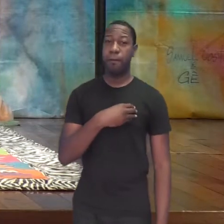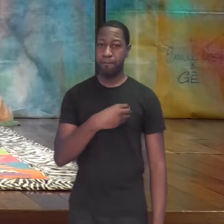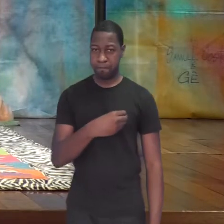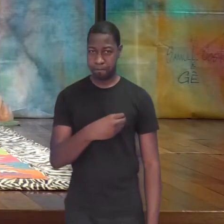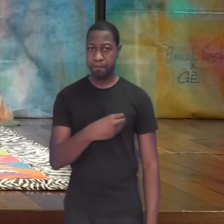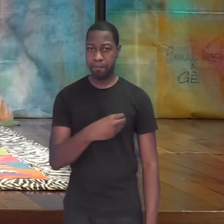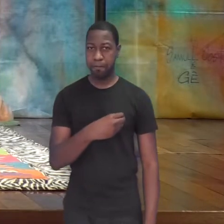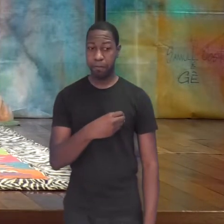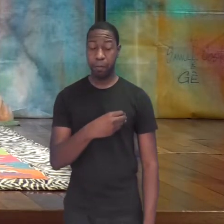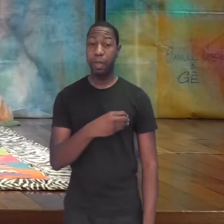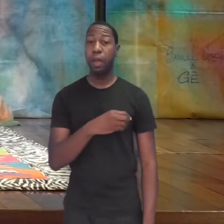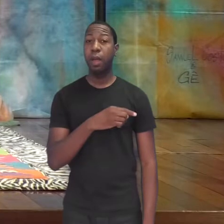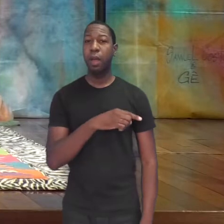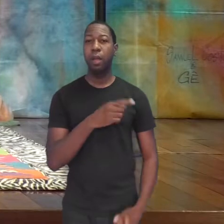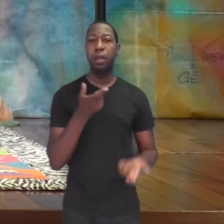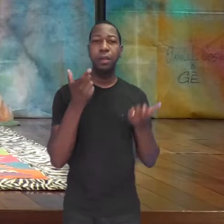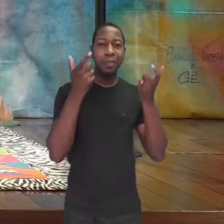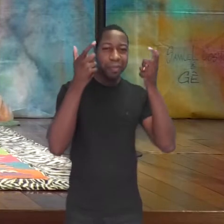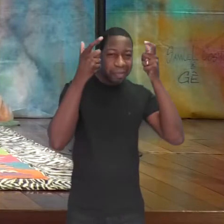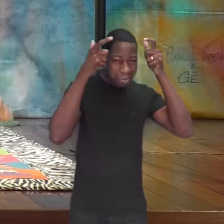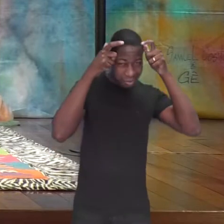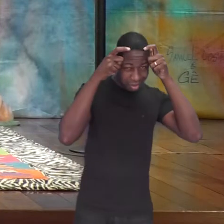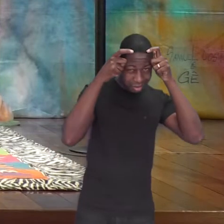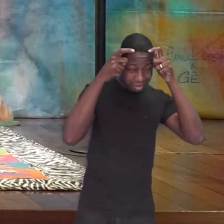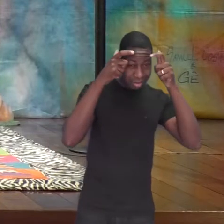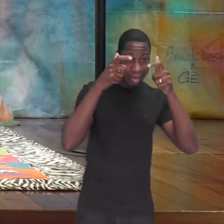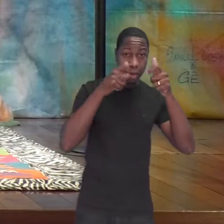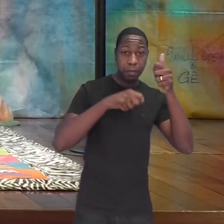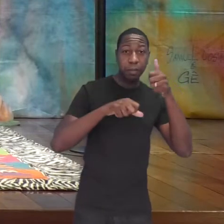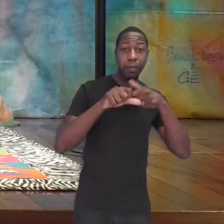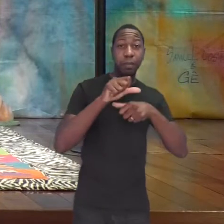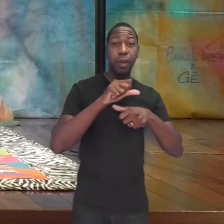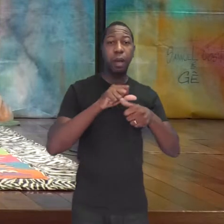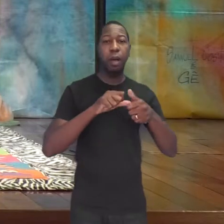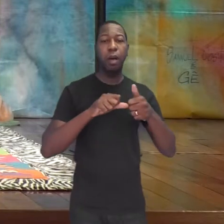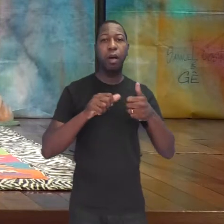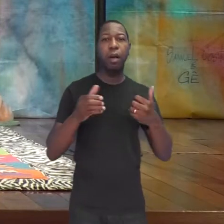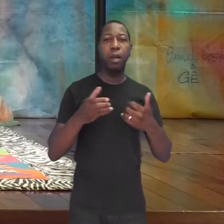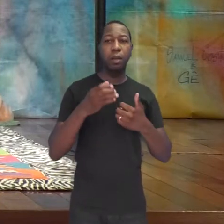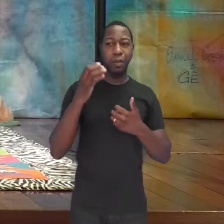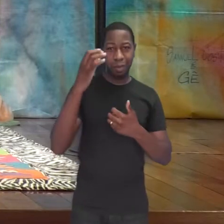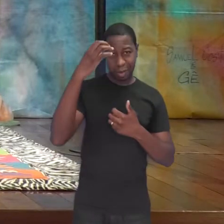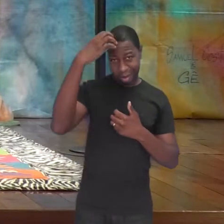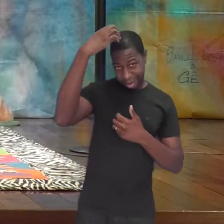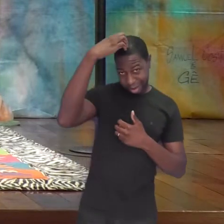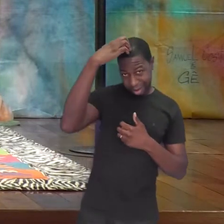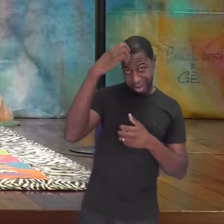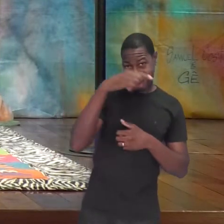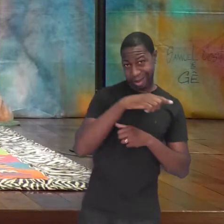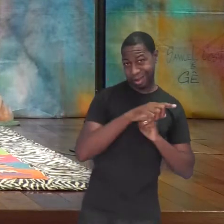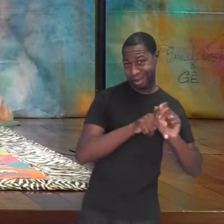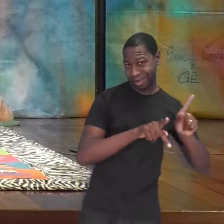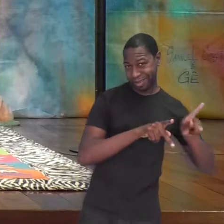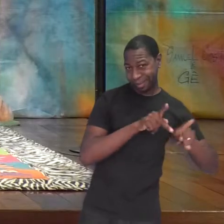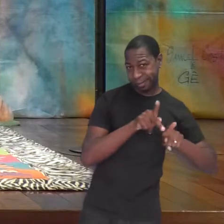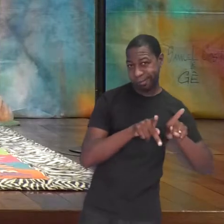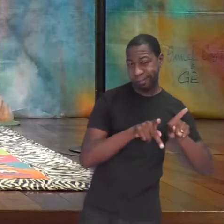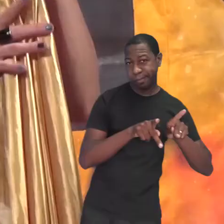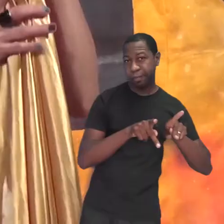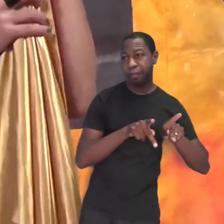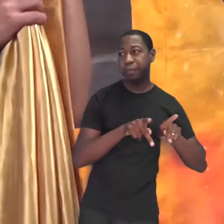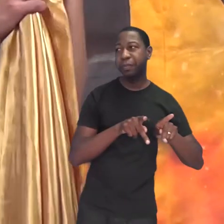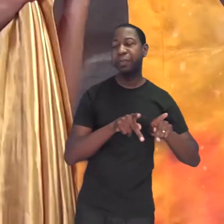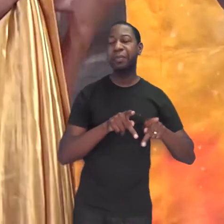dele, o príncipe, que ficou sendo líder daquele povo. Mas acontece